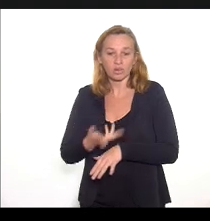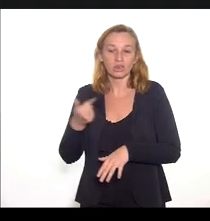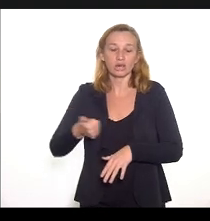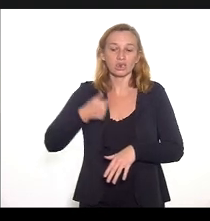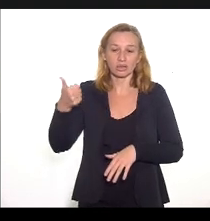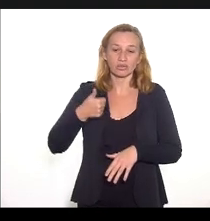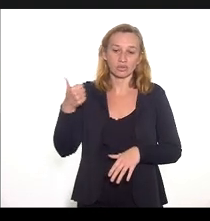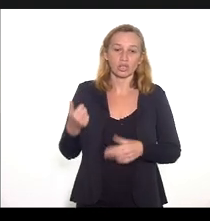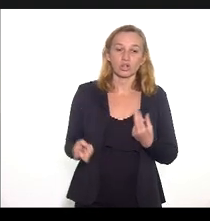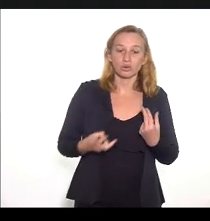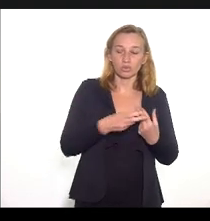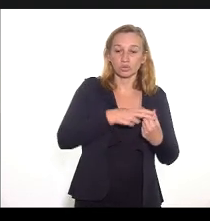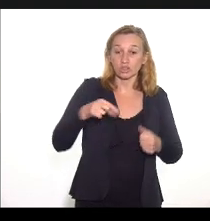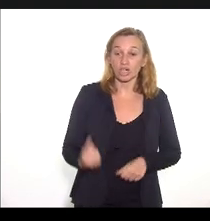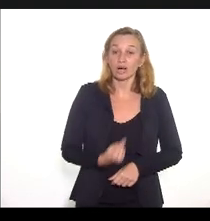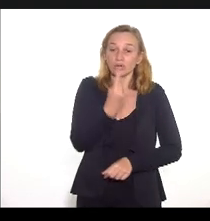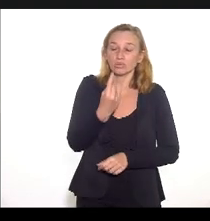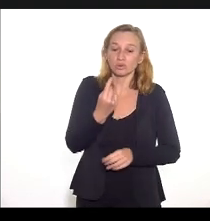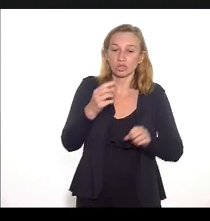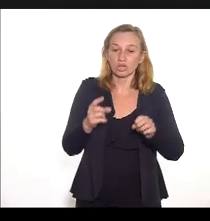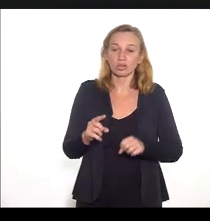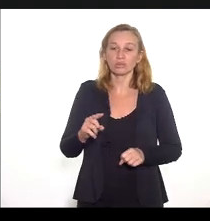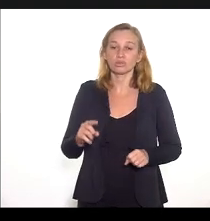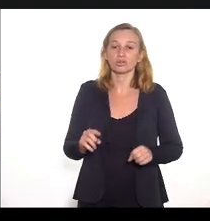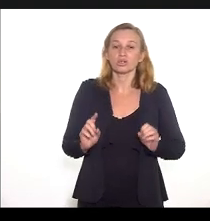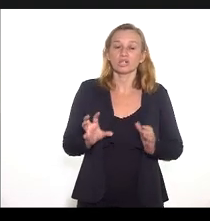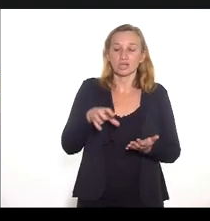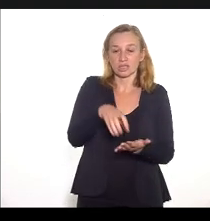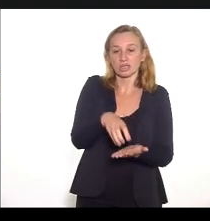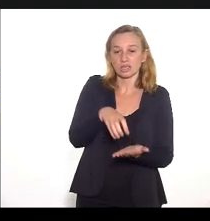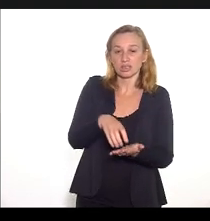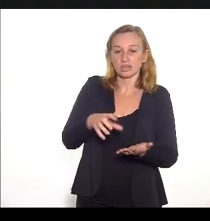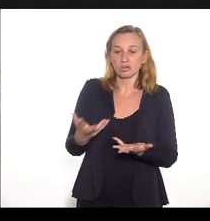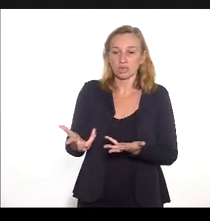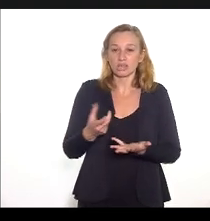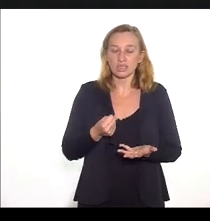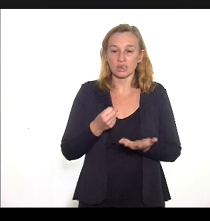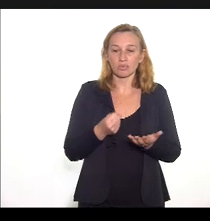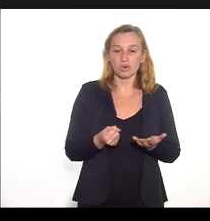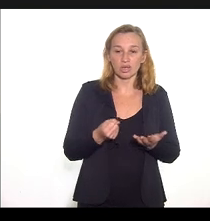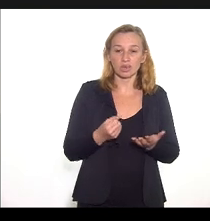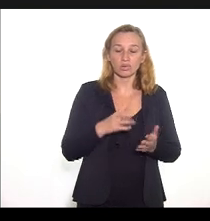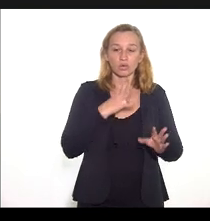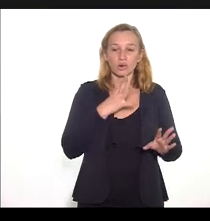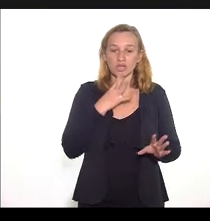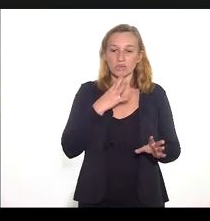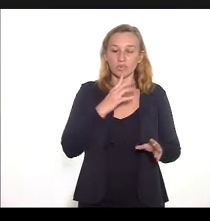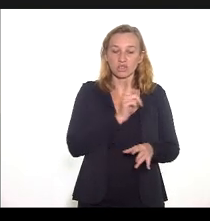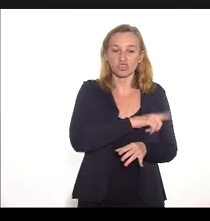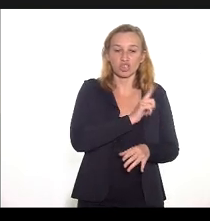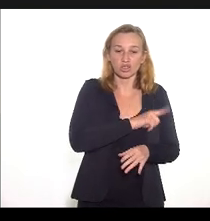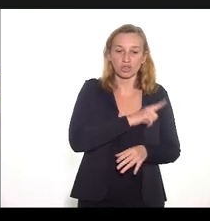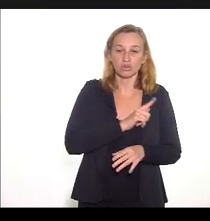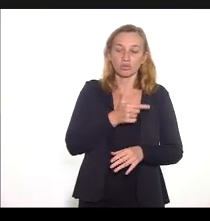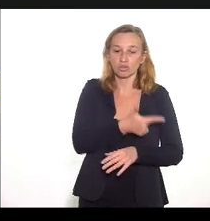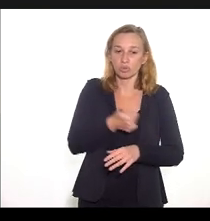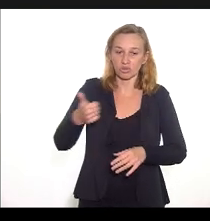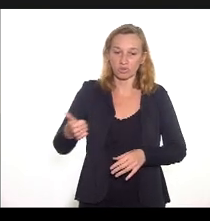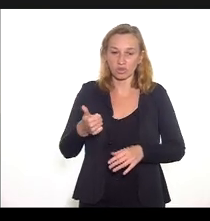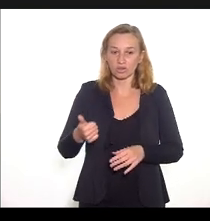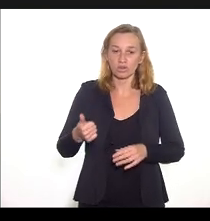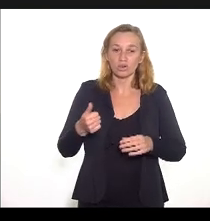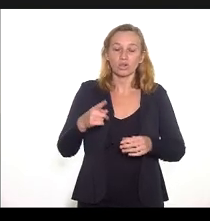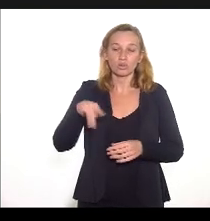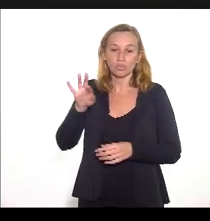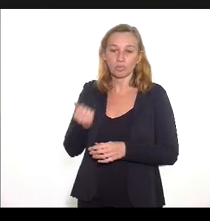Auditoria Sui a ser a única unidade de nível central da SES a receber o Certificado de Reconhecimento de Gestão do Ciclo 2020 do Prêmio Qualidade